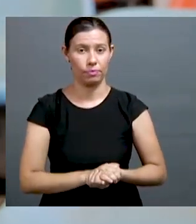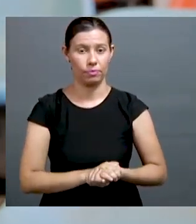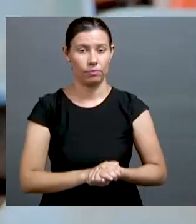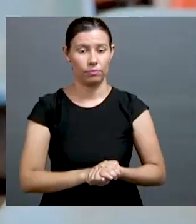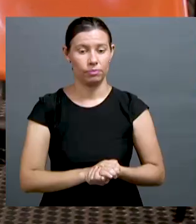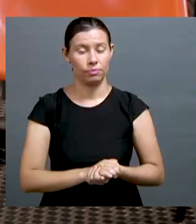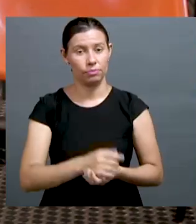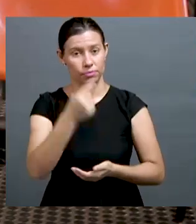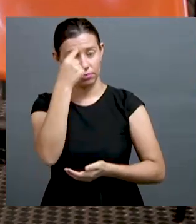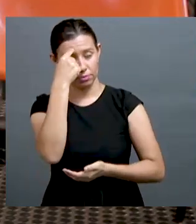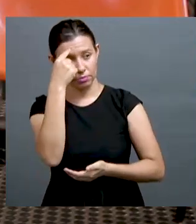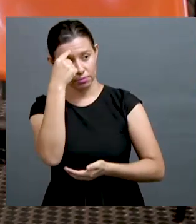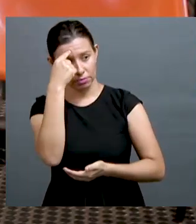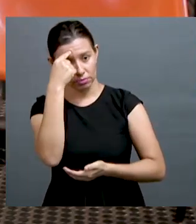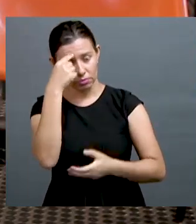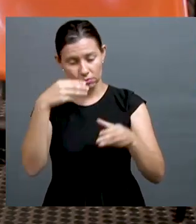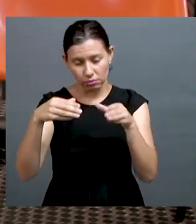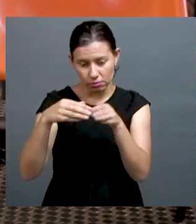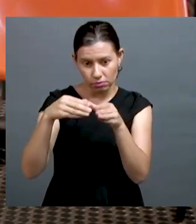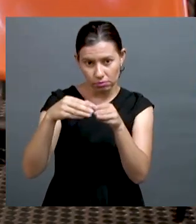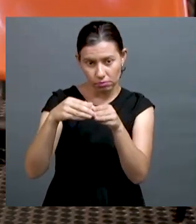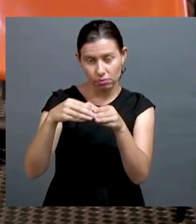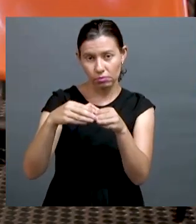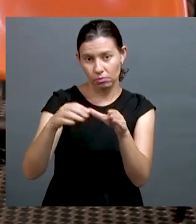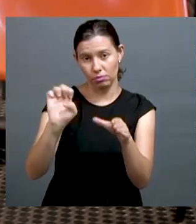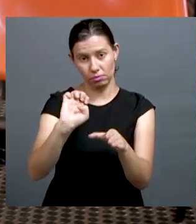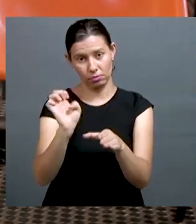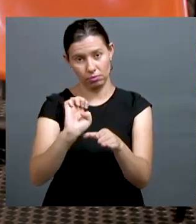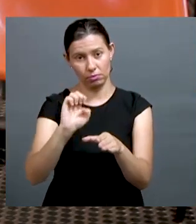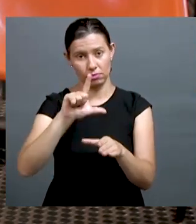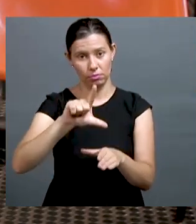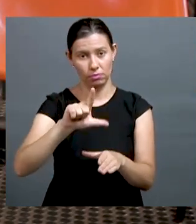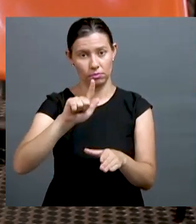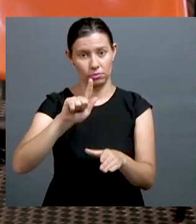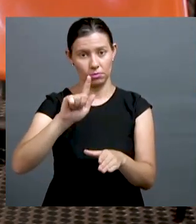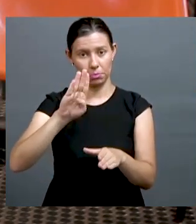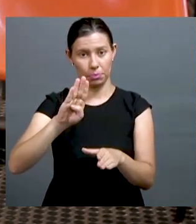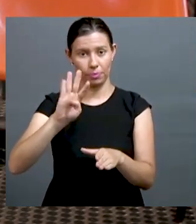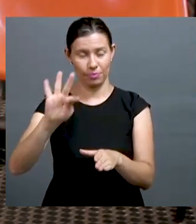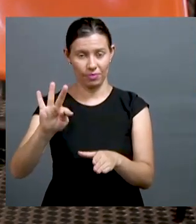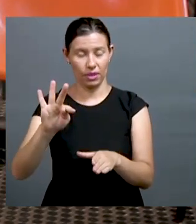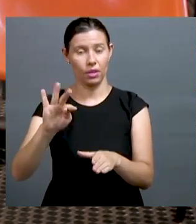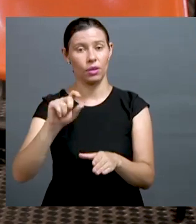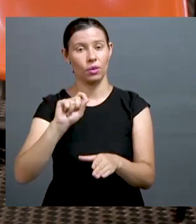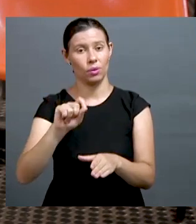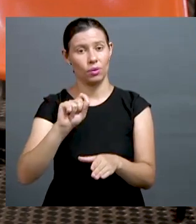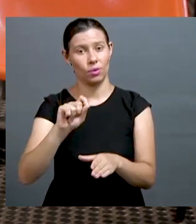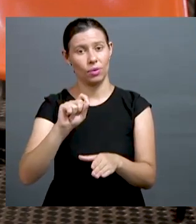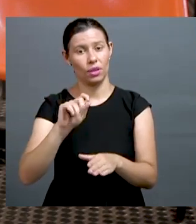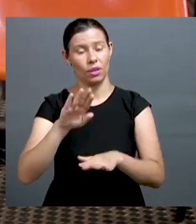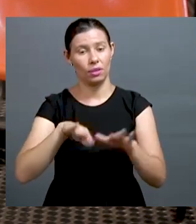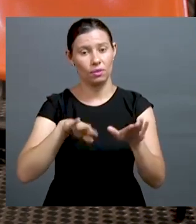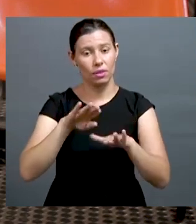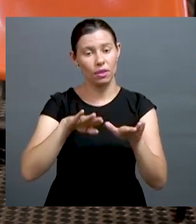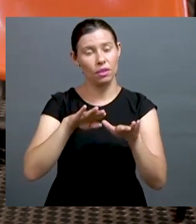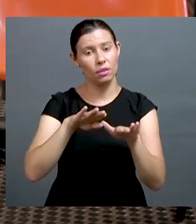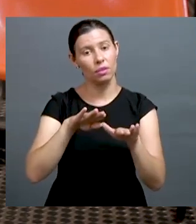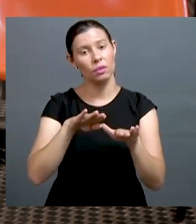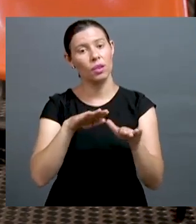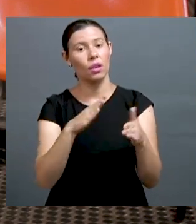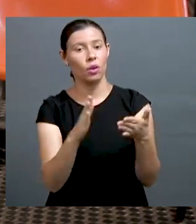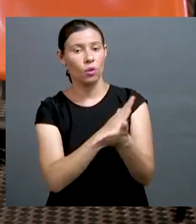objetivos. Eu entendo que dentro desse universo LGBT, existe uma distribuição